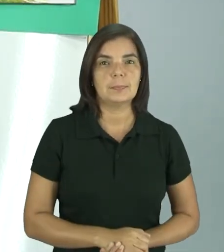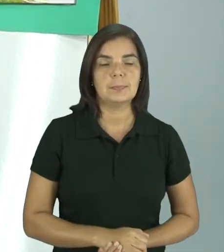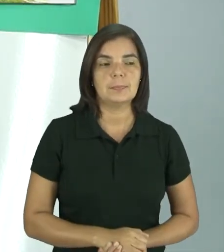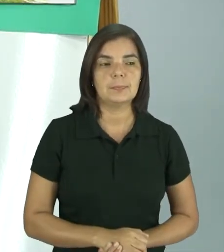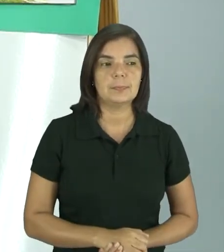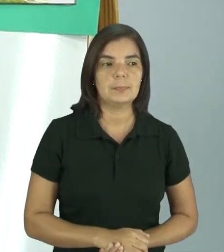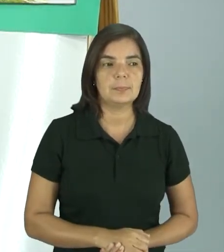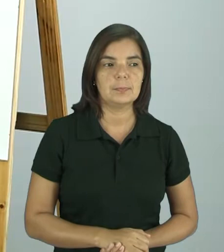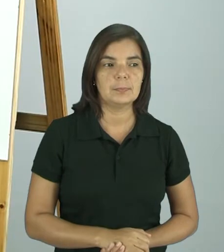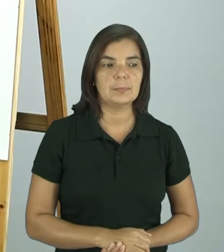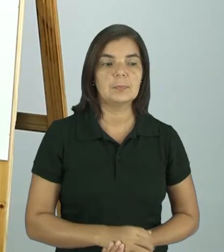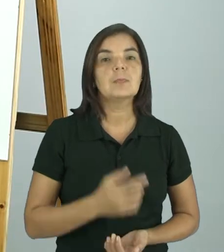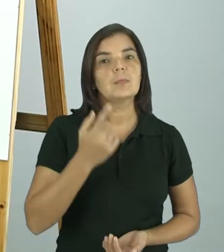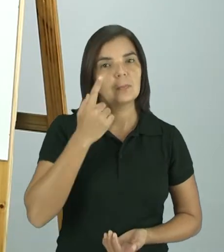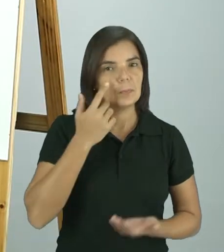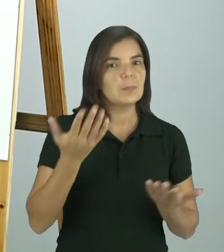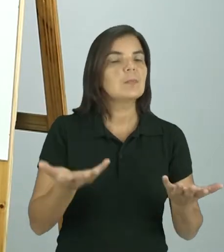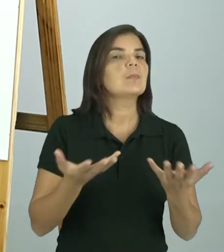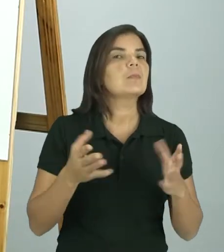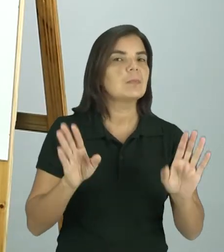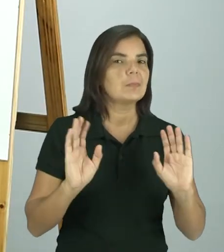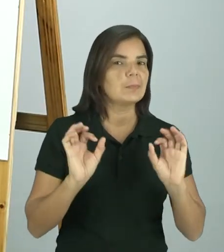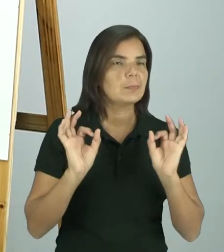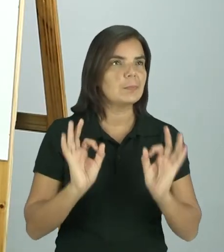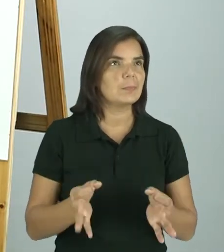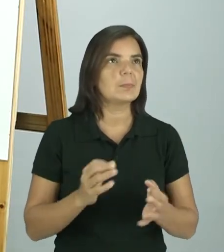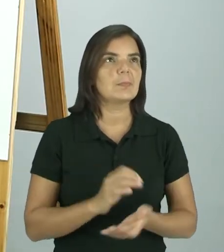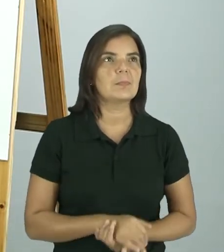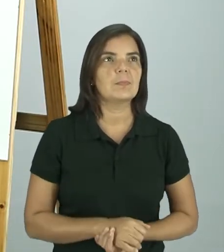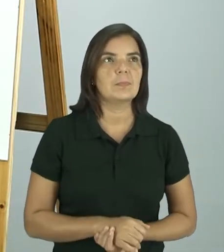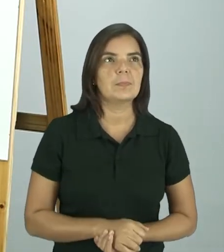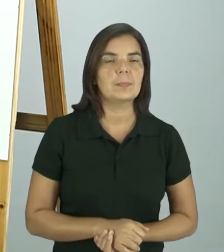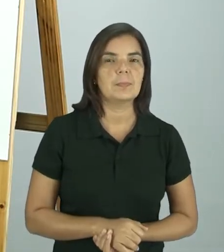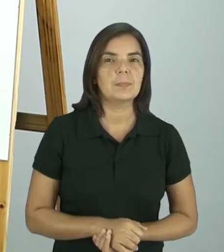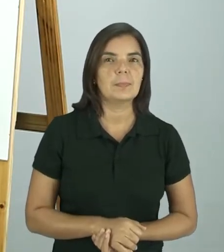Certo? Agora sim, está certinho. Vamos lá?